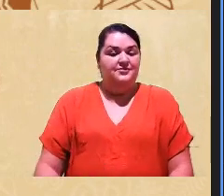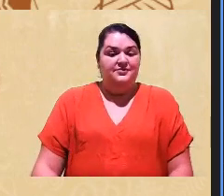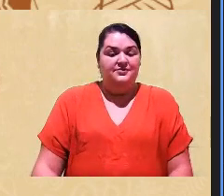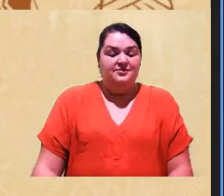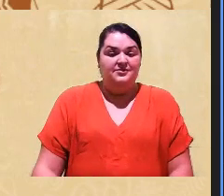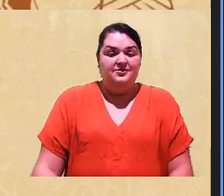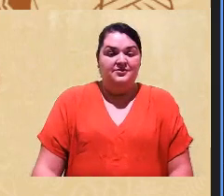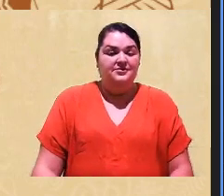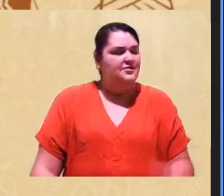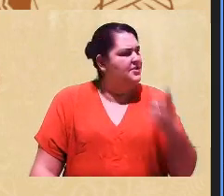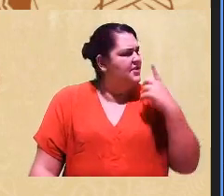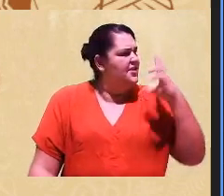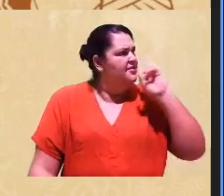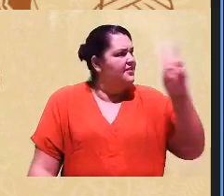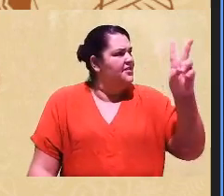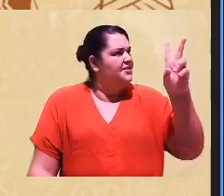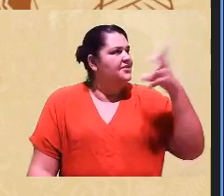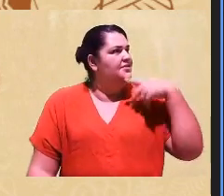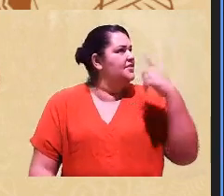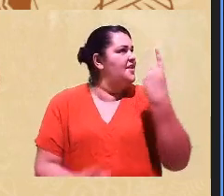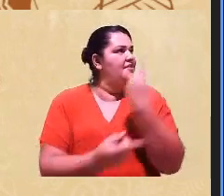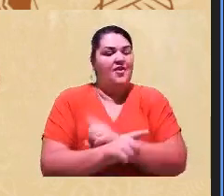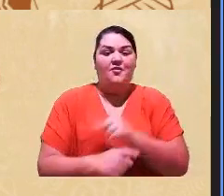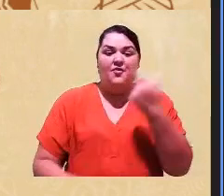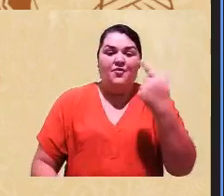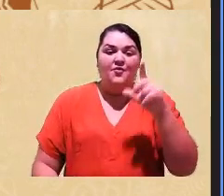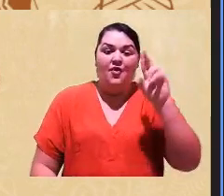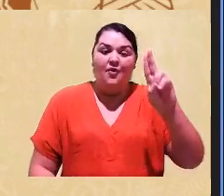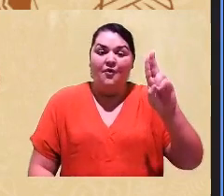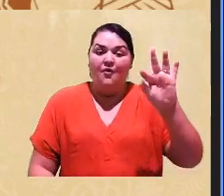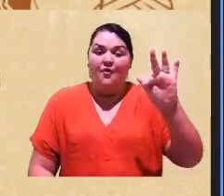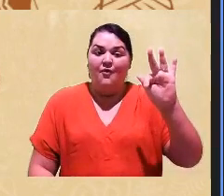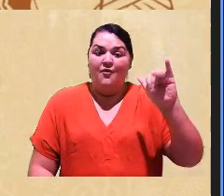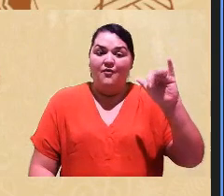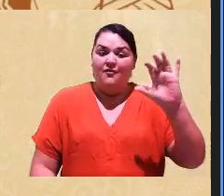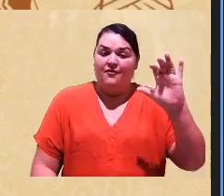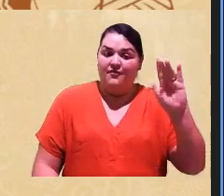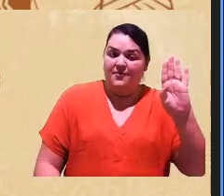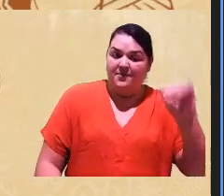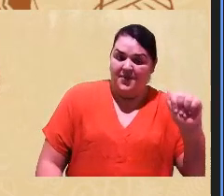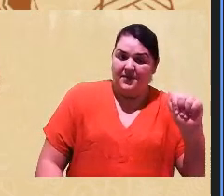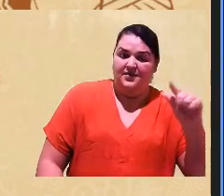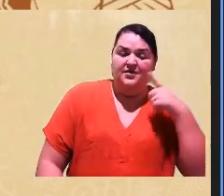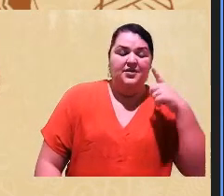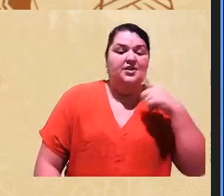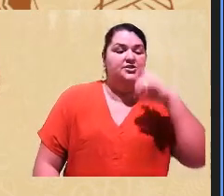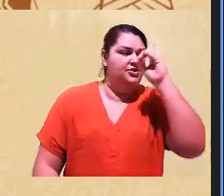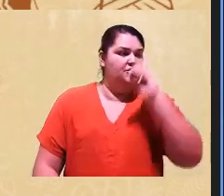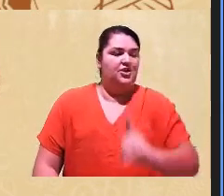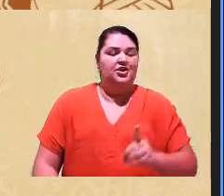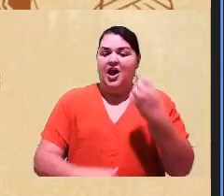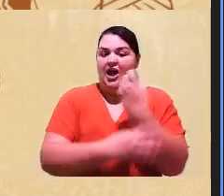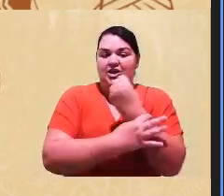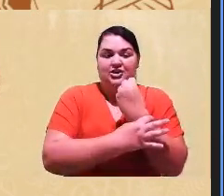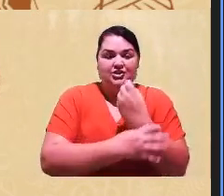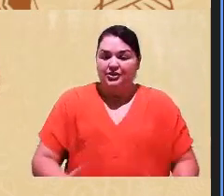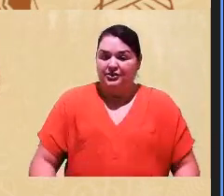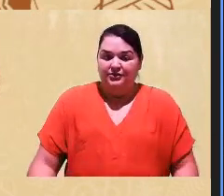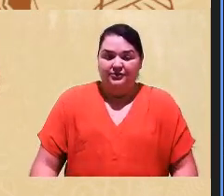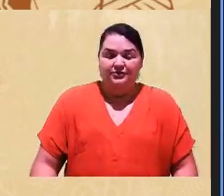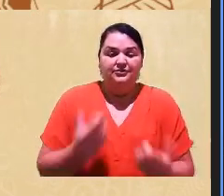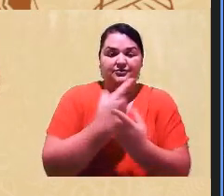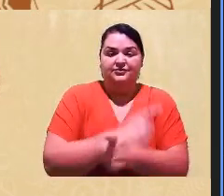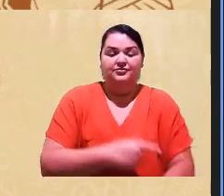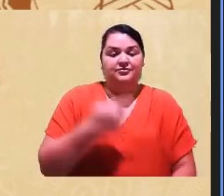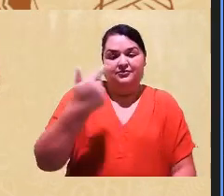lá quando eu vi, chega de fraudes. A UFBA, é uma coisa assim, o seu direito garantido, chega de fraudes. Ele